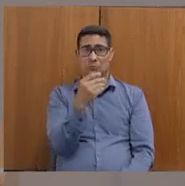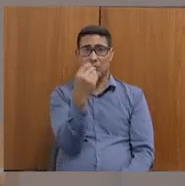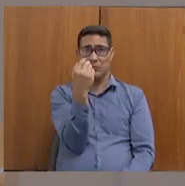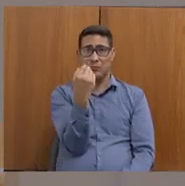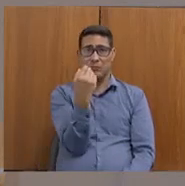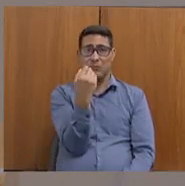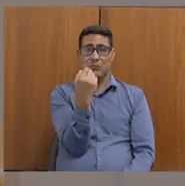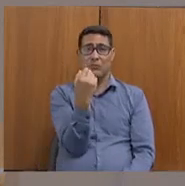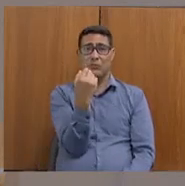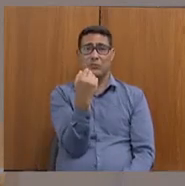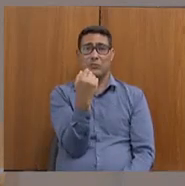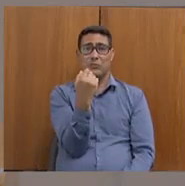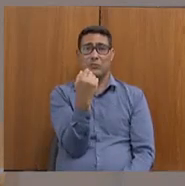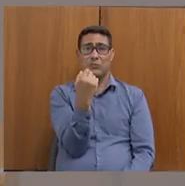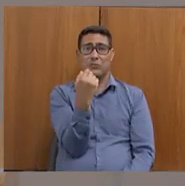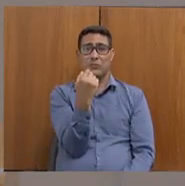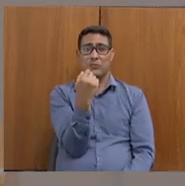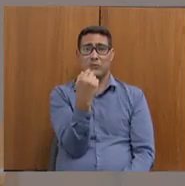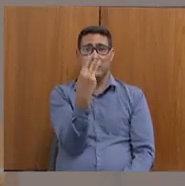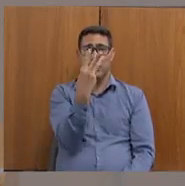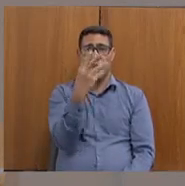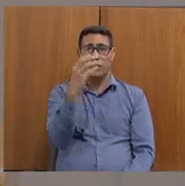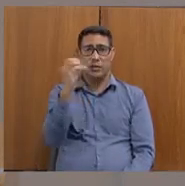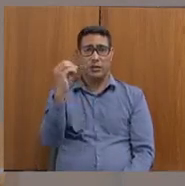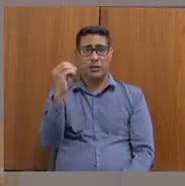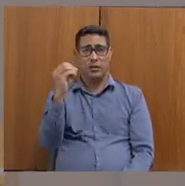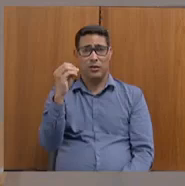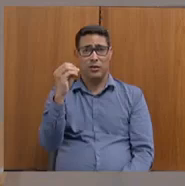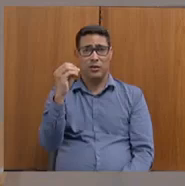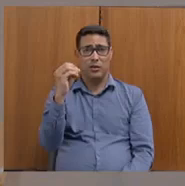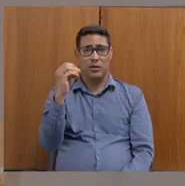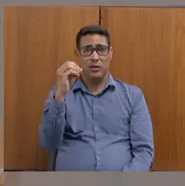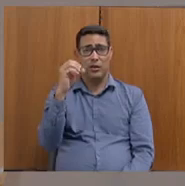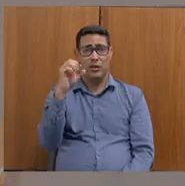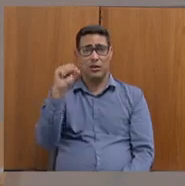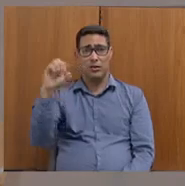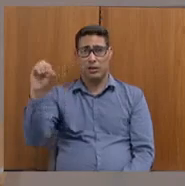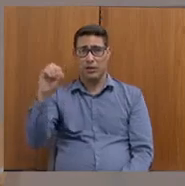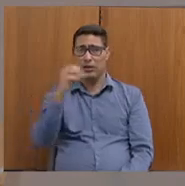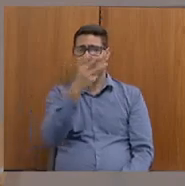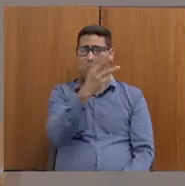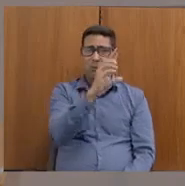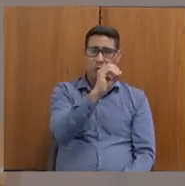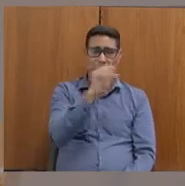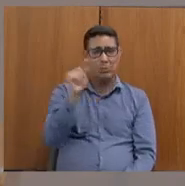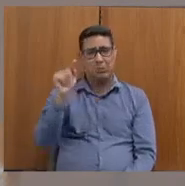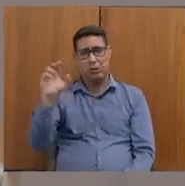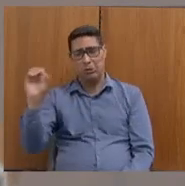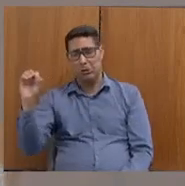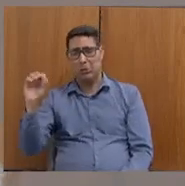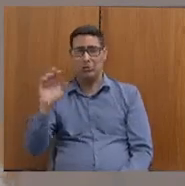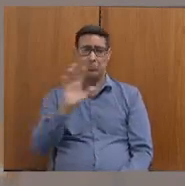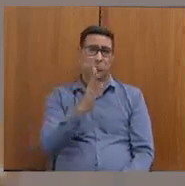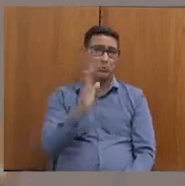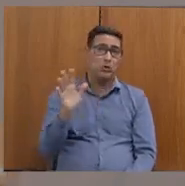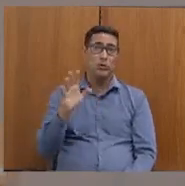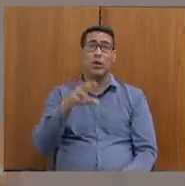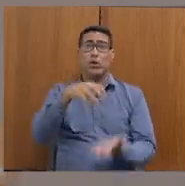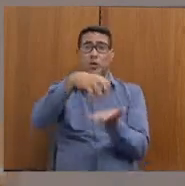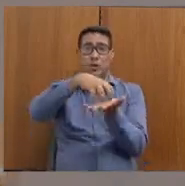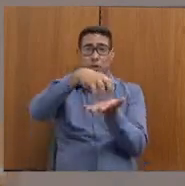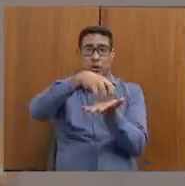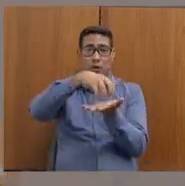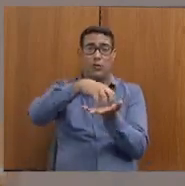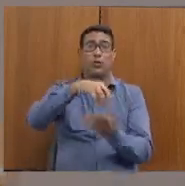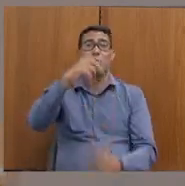80, 30, 70, mais ou menos, nós estamos cofinanciando. Os centros POPs também é